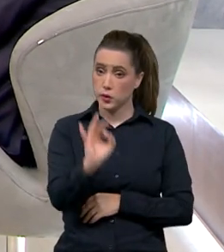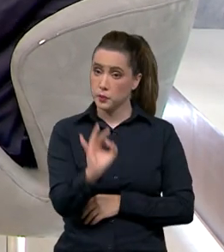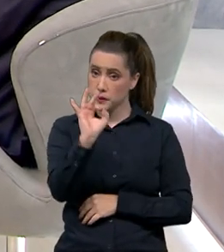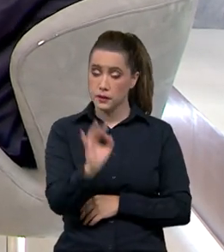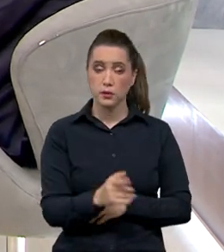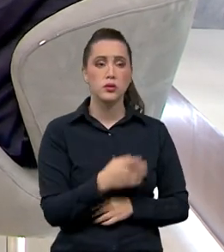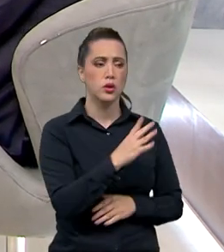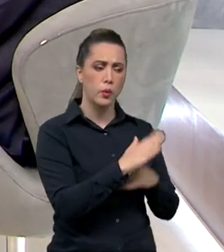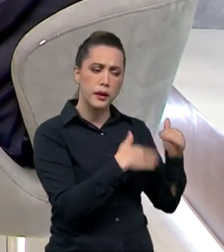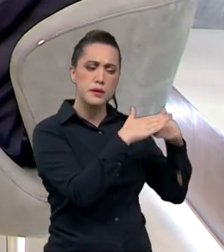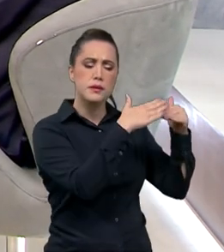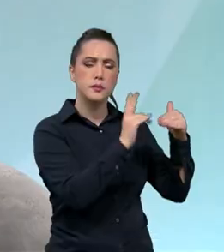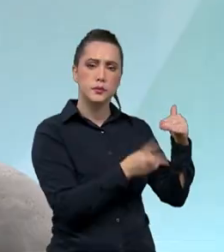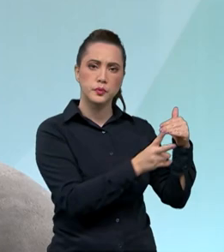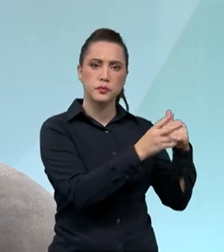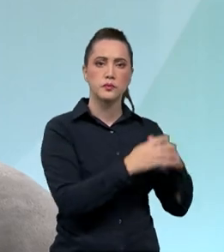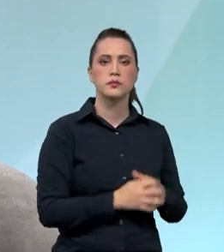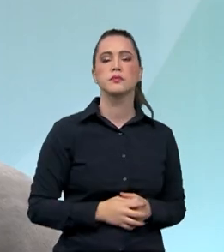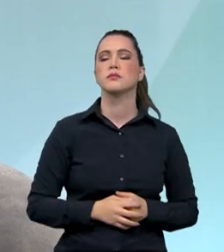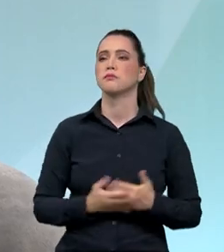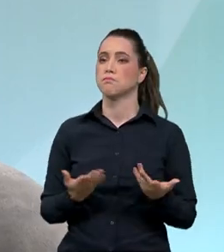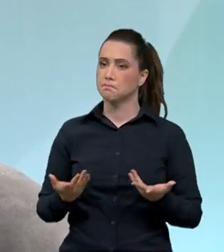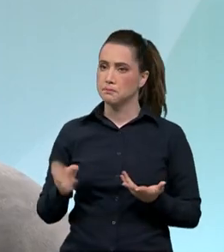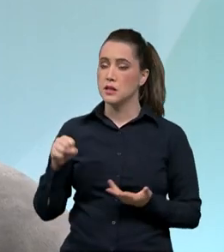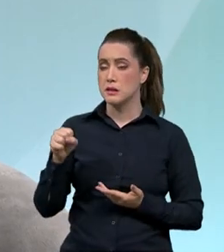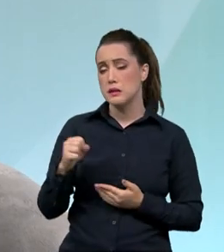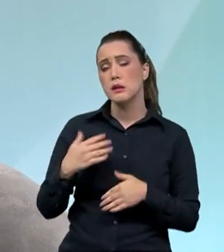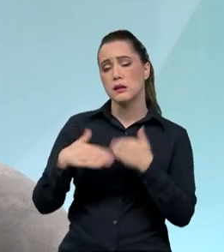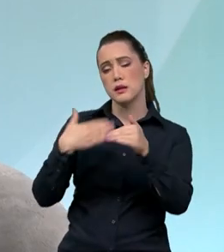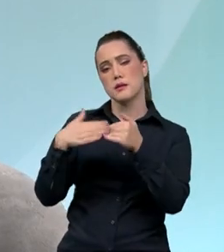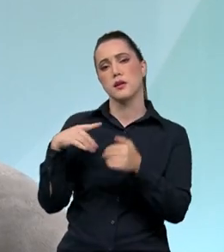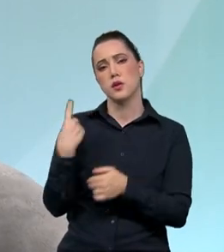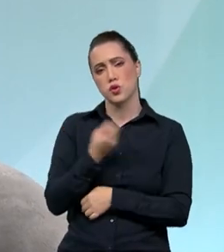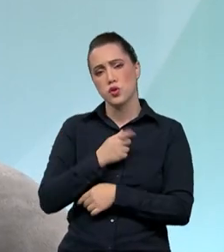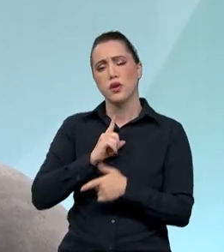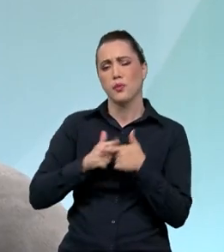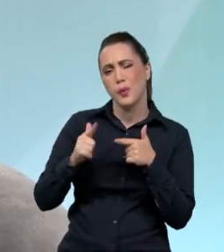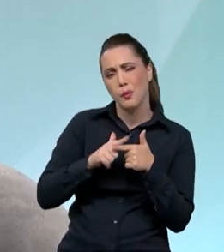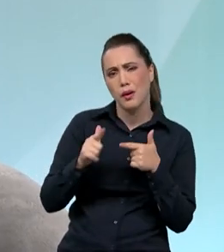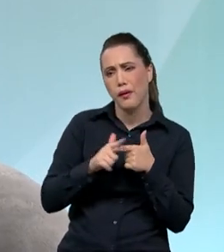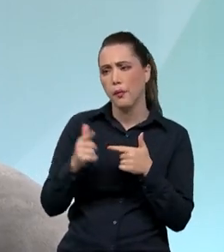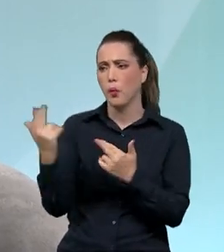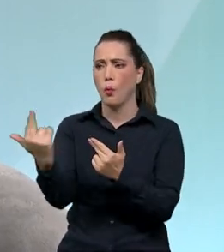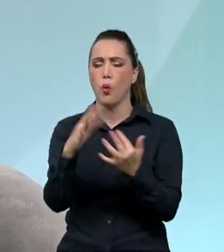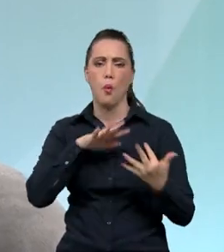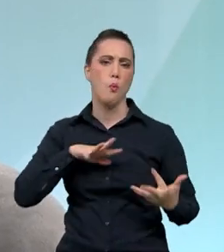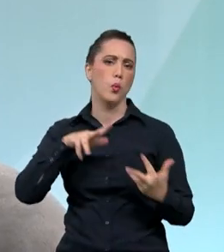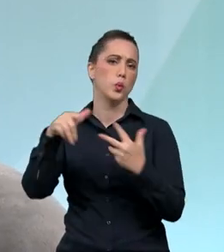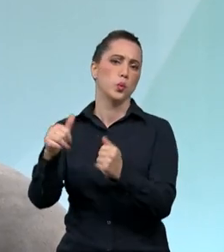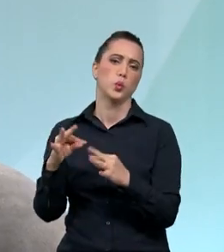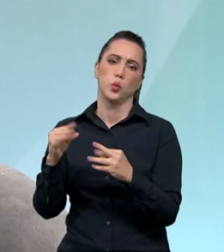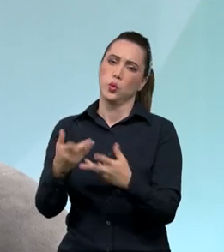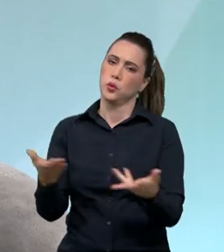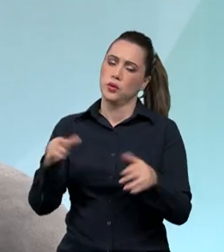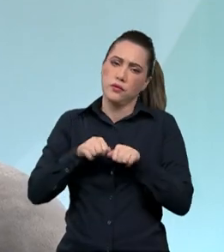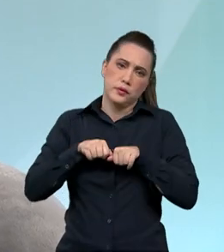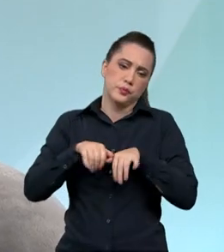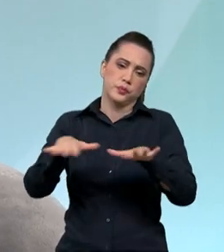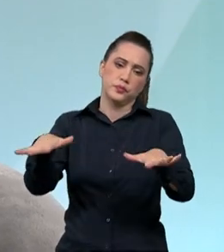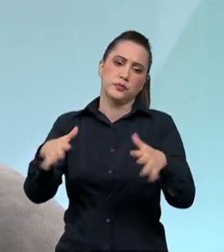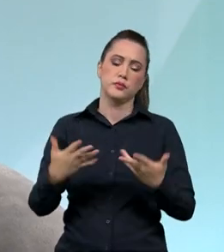crescendo. A pedra que nós encontramos no meio do caminho, mas não fomos só nós, foi o mundo inteiro, foi a pandemia que atravessamos